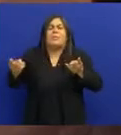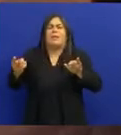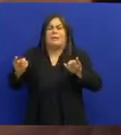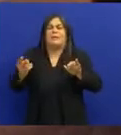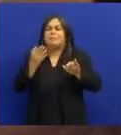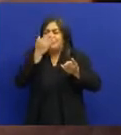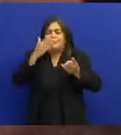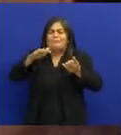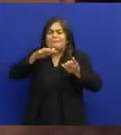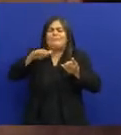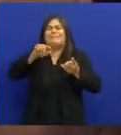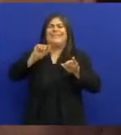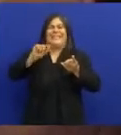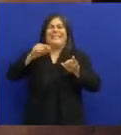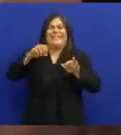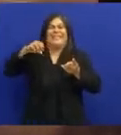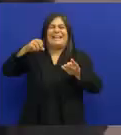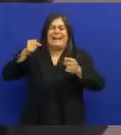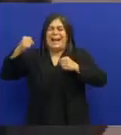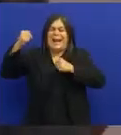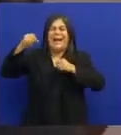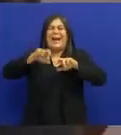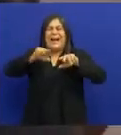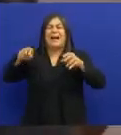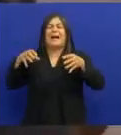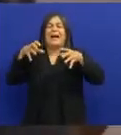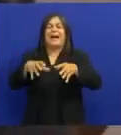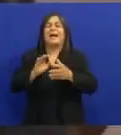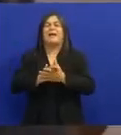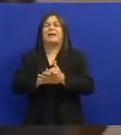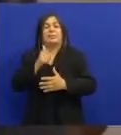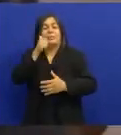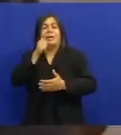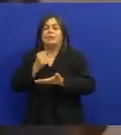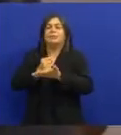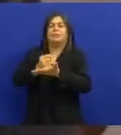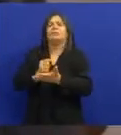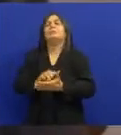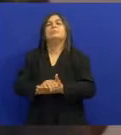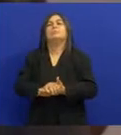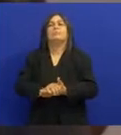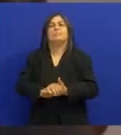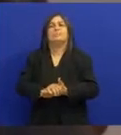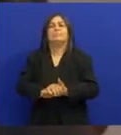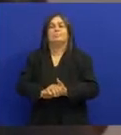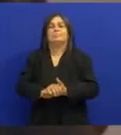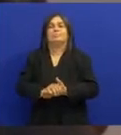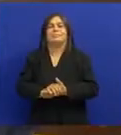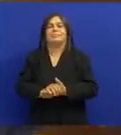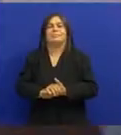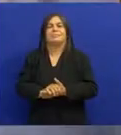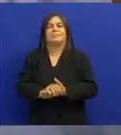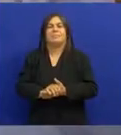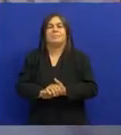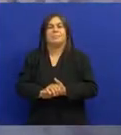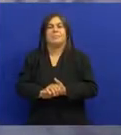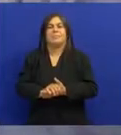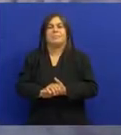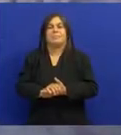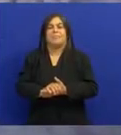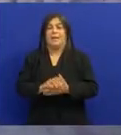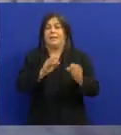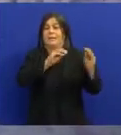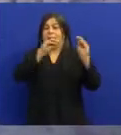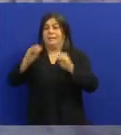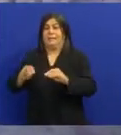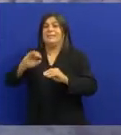pra ele Pra ele dormir E dar a comida dele O salário dele era esse Mas ele já estava satisfeito Que ia morar Jackson quando veio